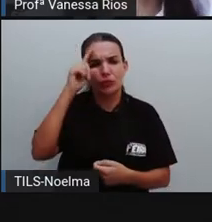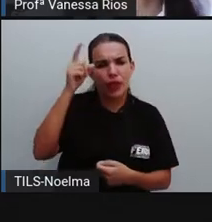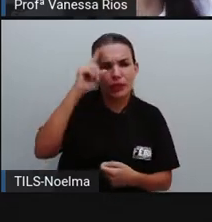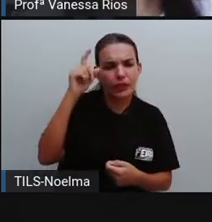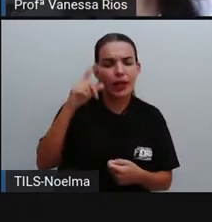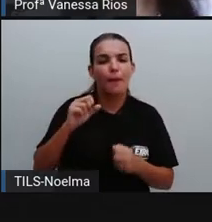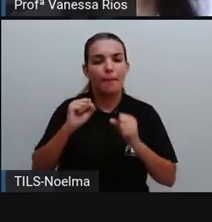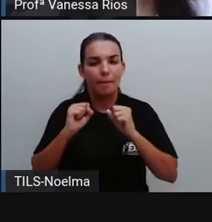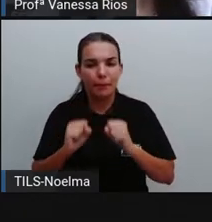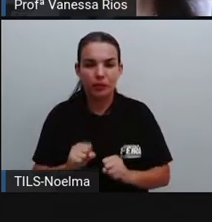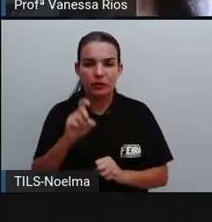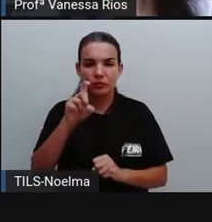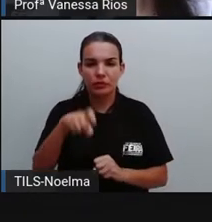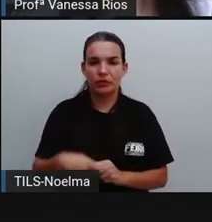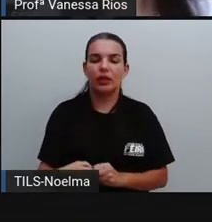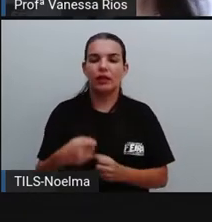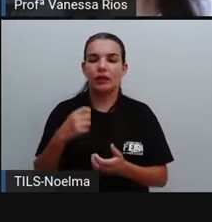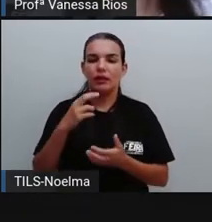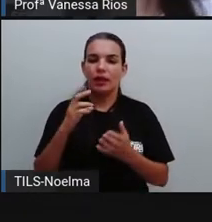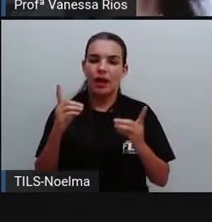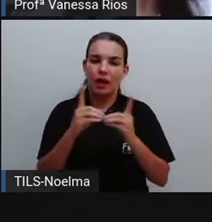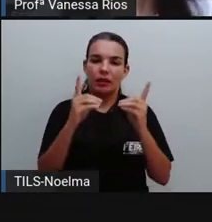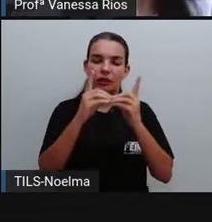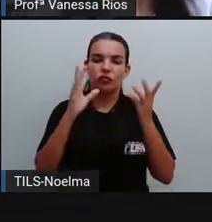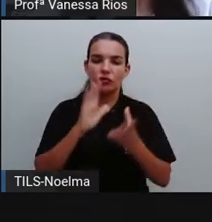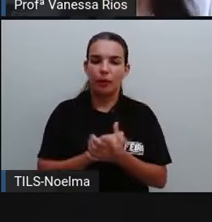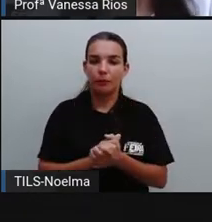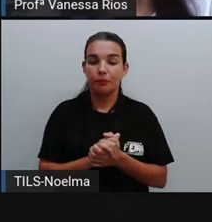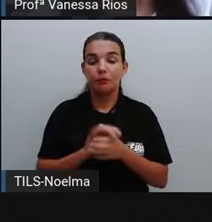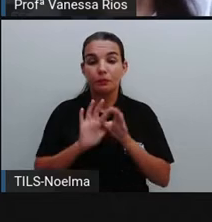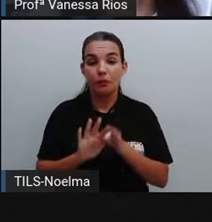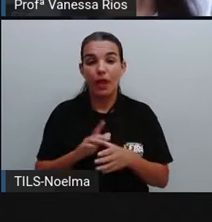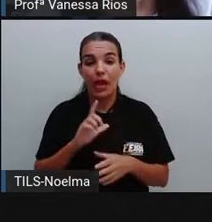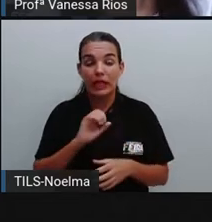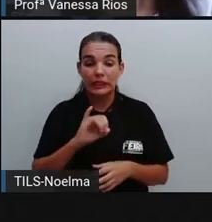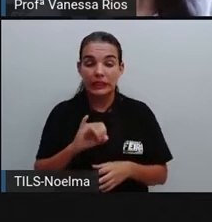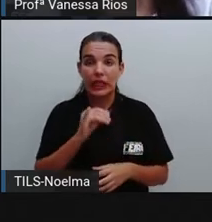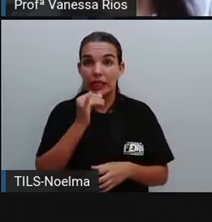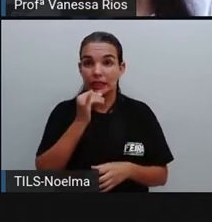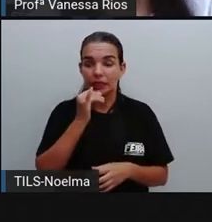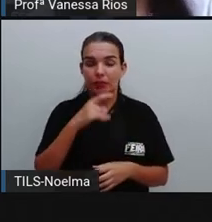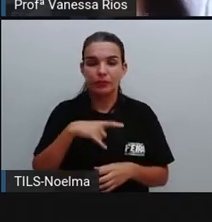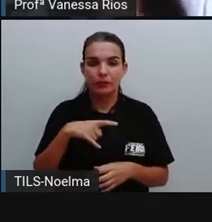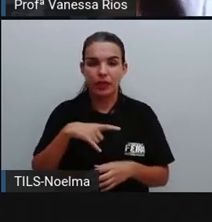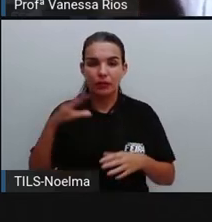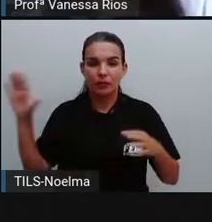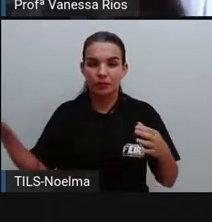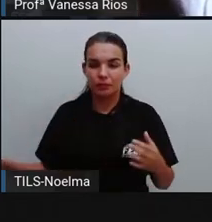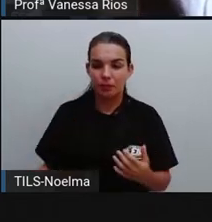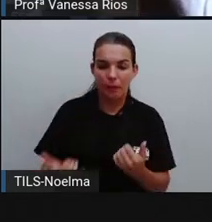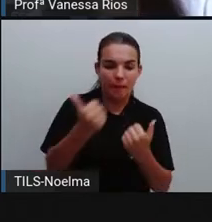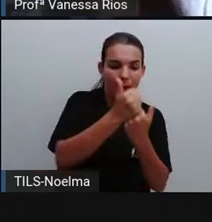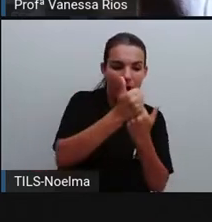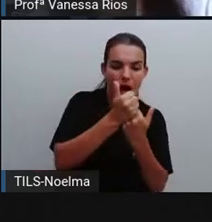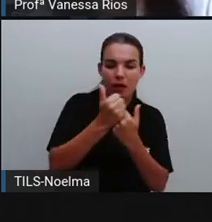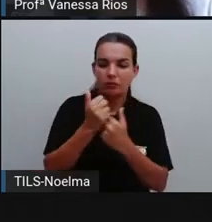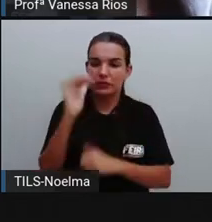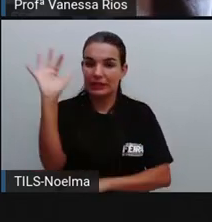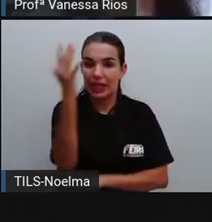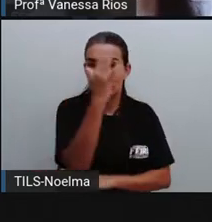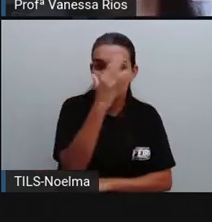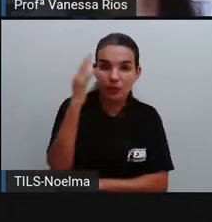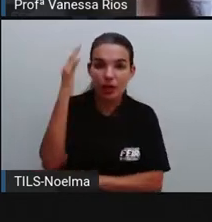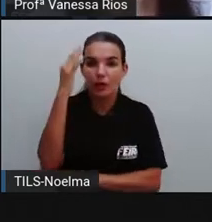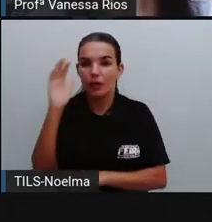sejam atendidas. Conforme a capacidade natural de reposição dos recursos, as